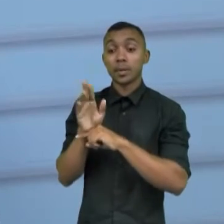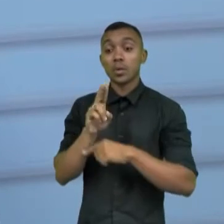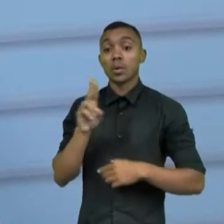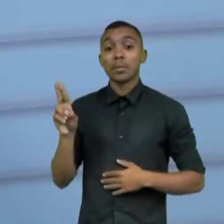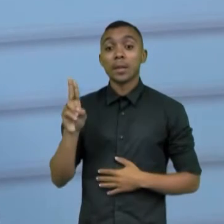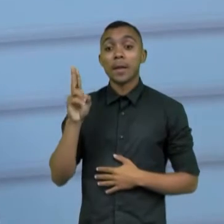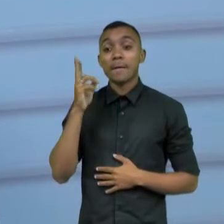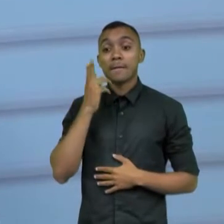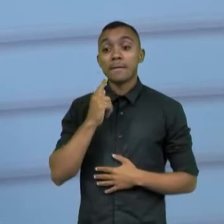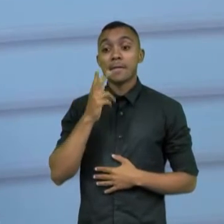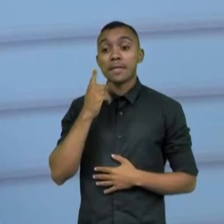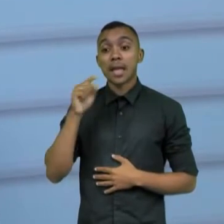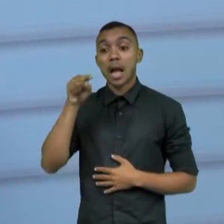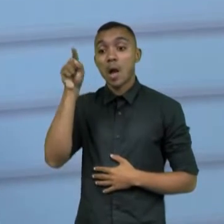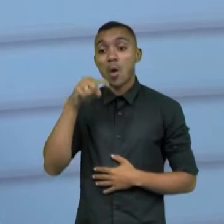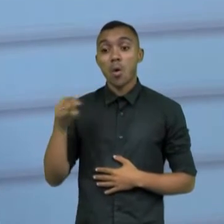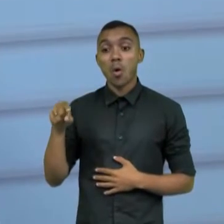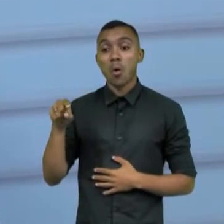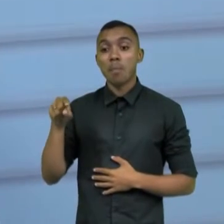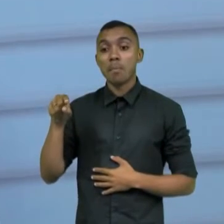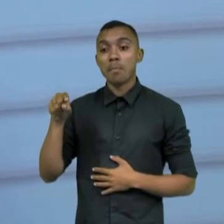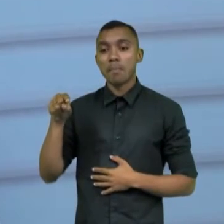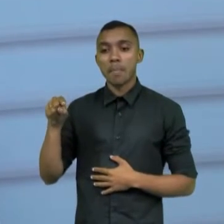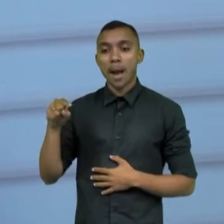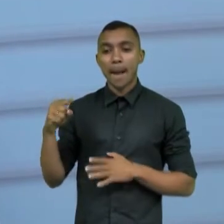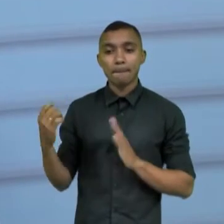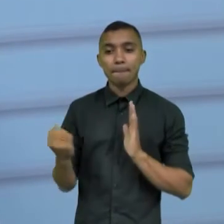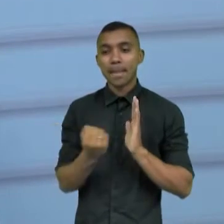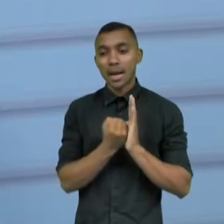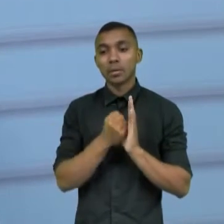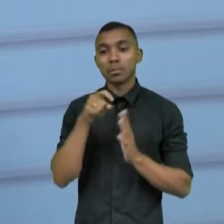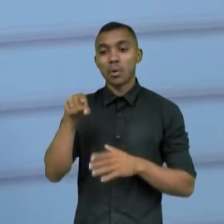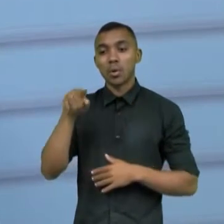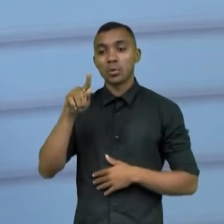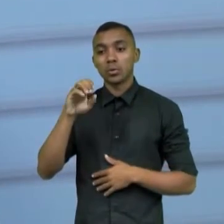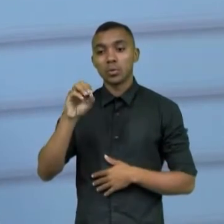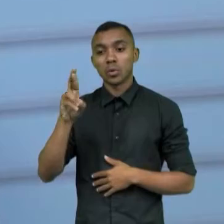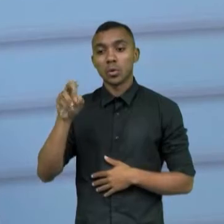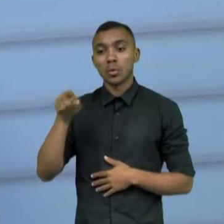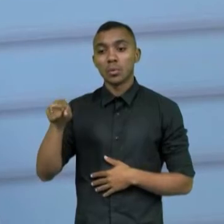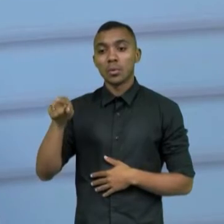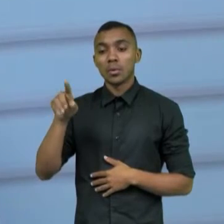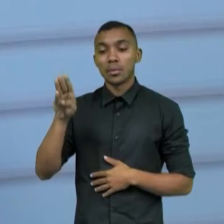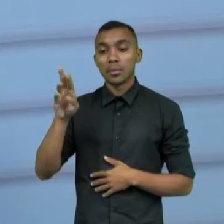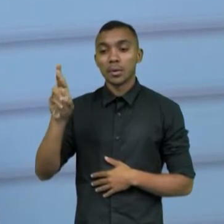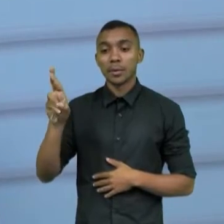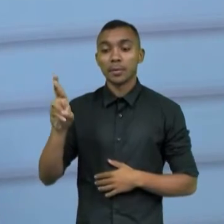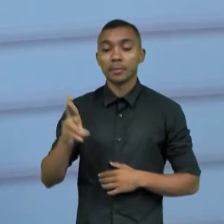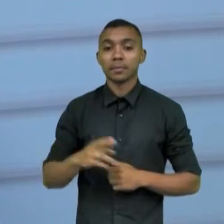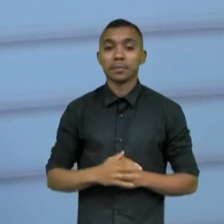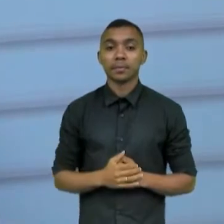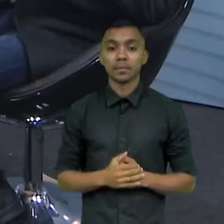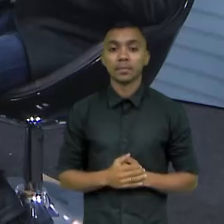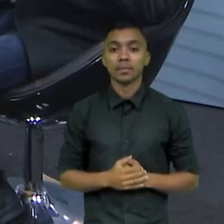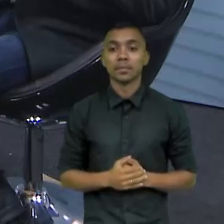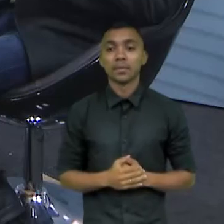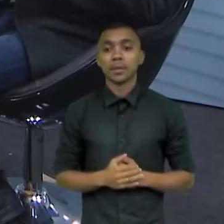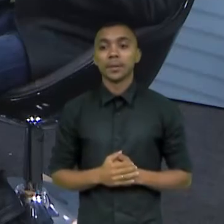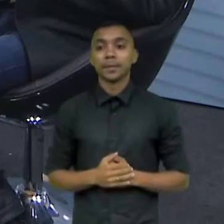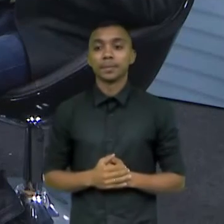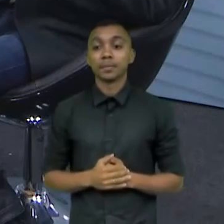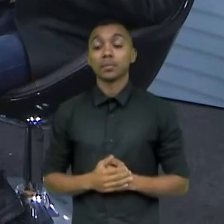Fortaleza, arroba, coalizão, pelo impacto, ponto org, ponto BR. Legal. E eu gostei aqui, a produção, Elenio me passou.